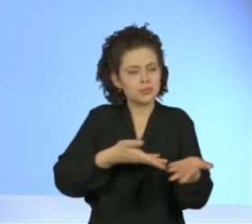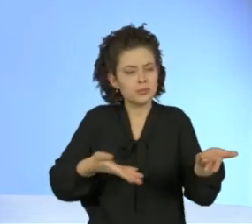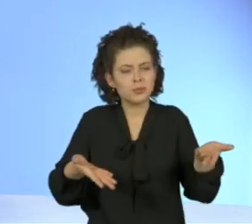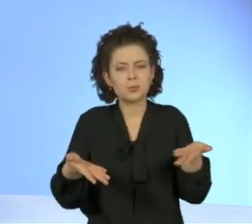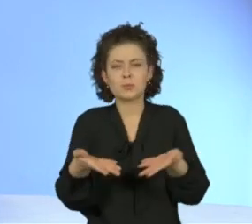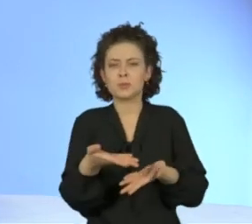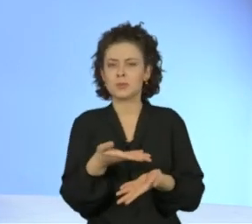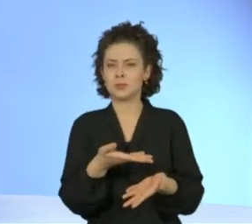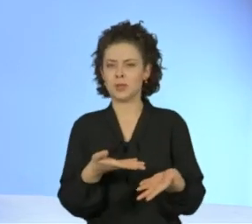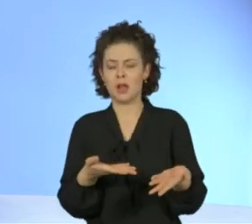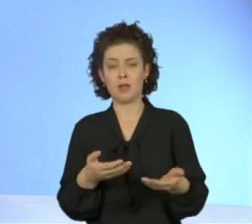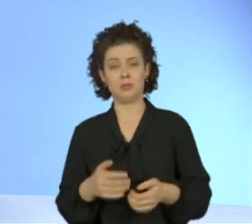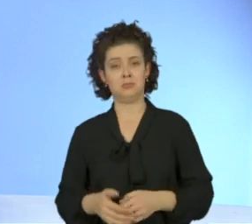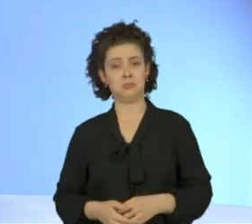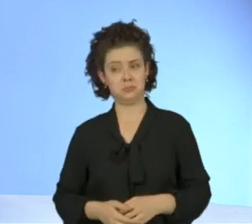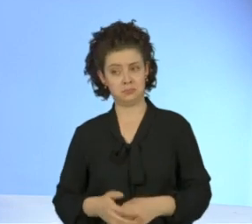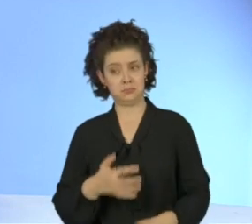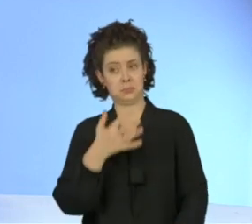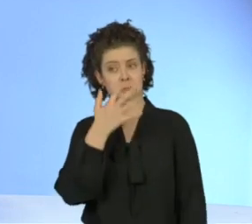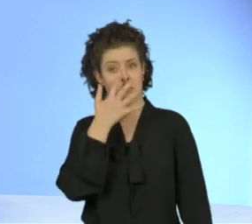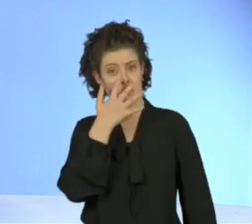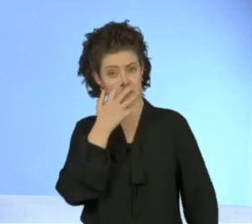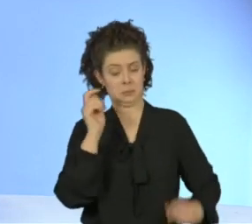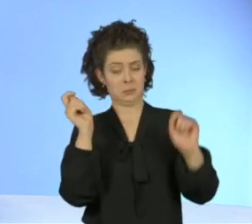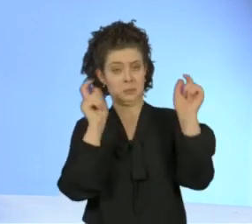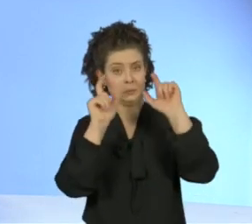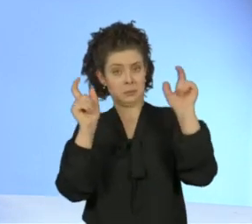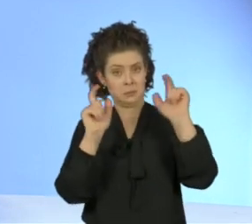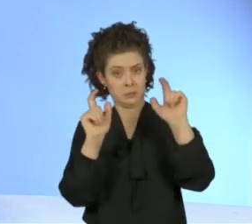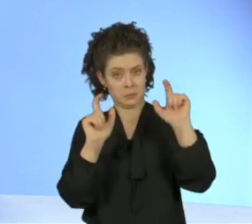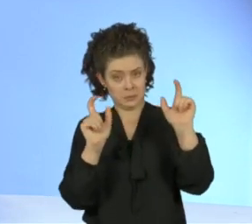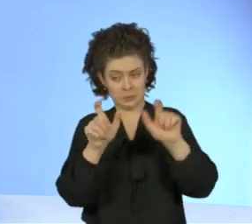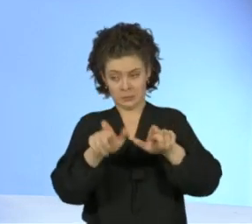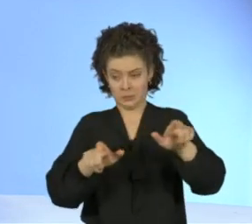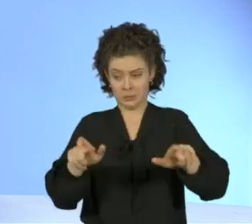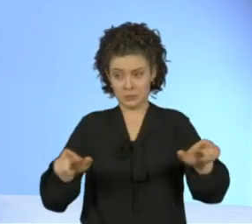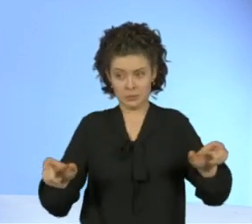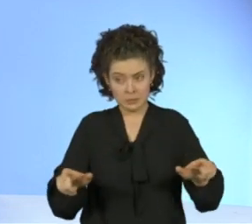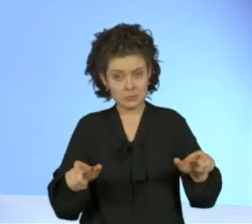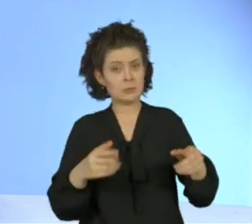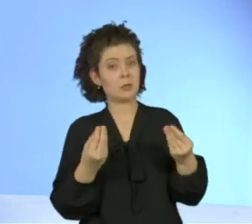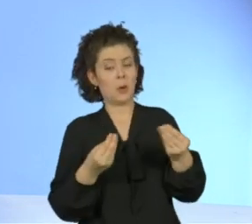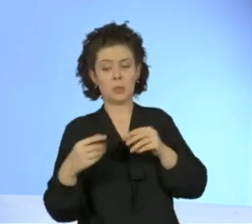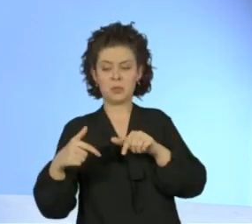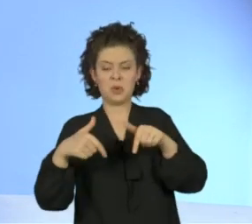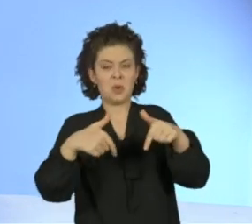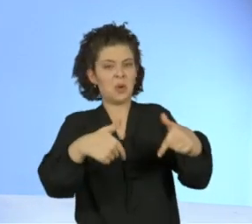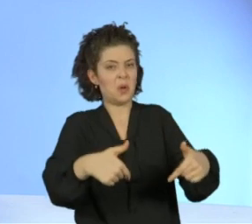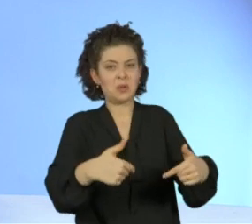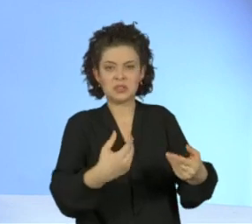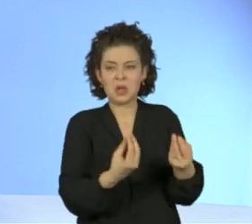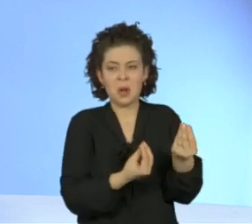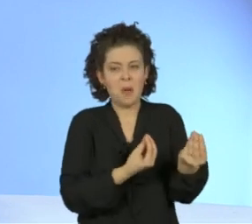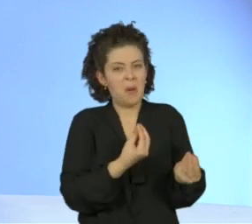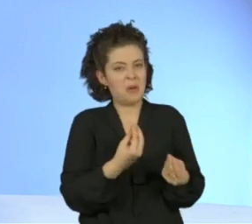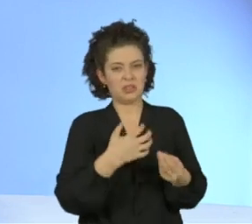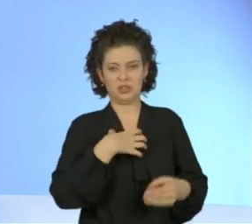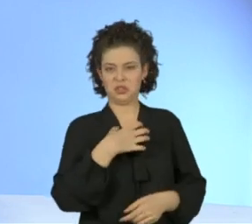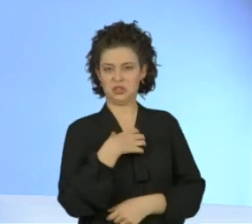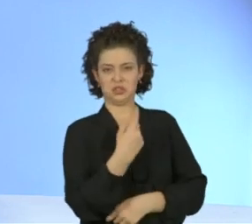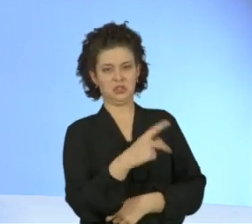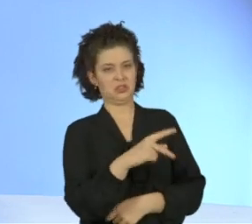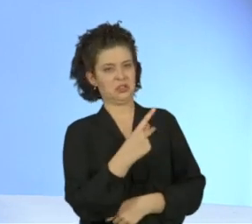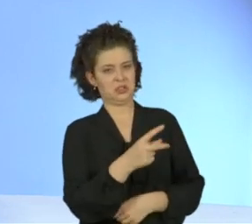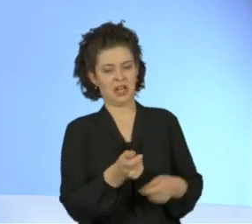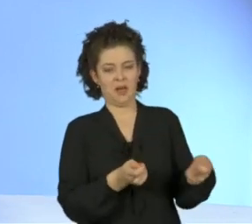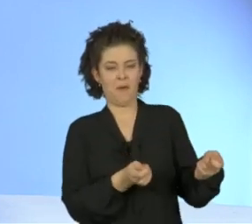eu estou impressionado, o povo brasileiro está impressionado com as atitudes e a forma que tem sido conduzido